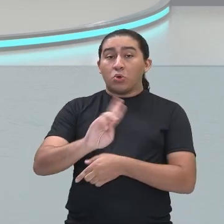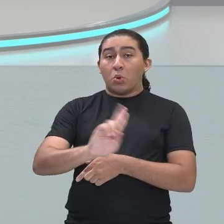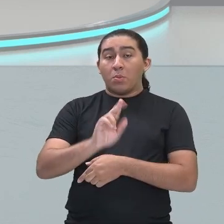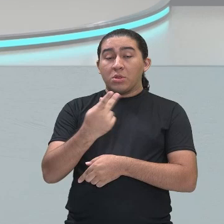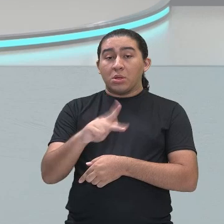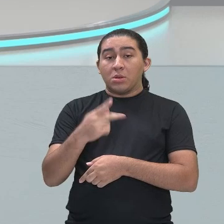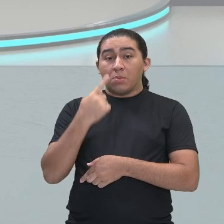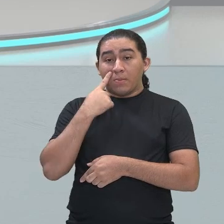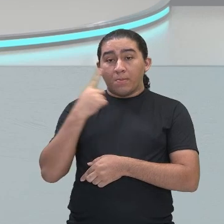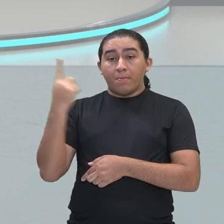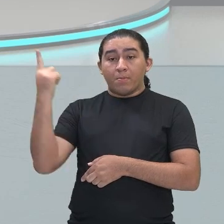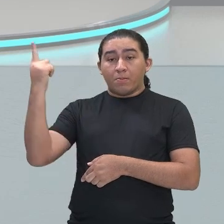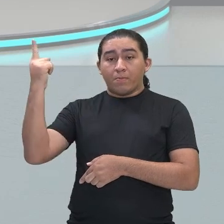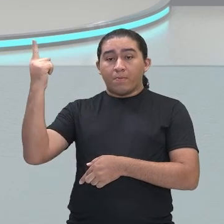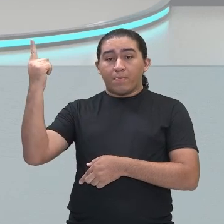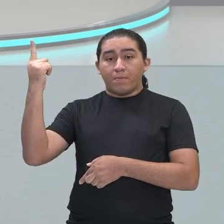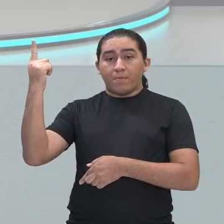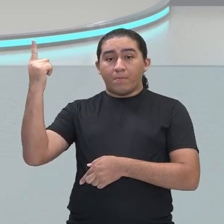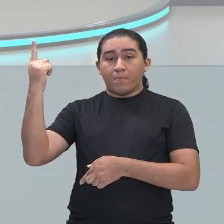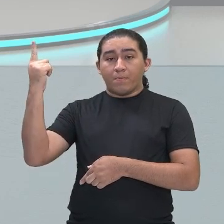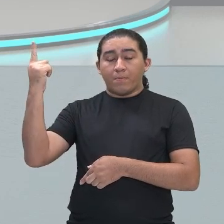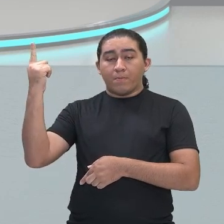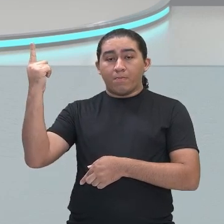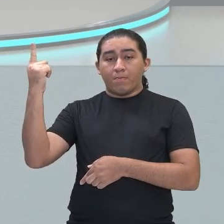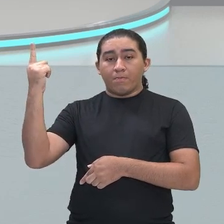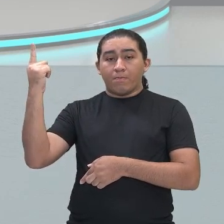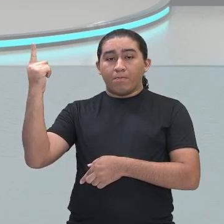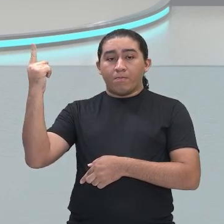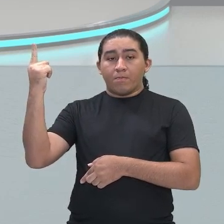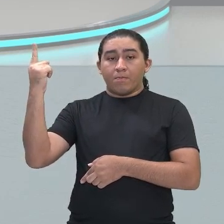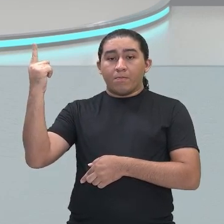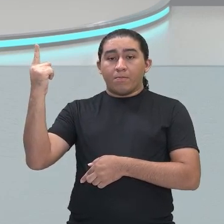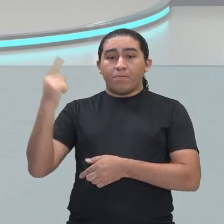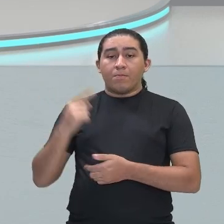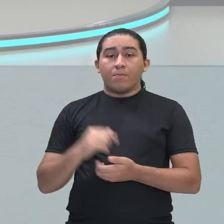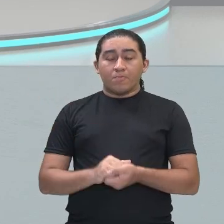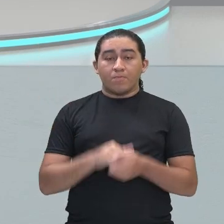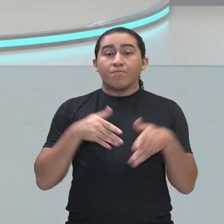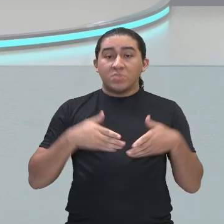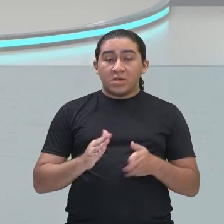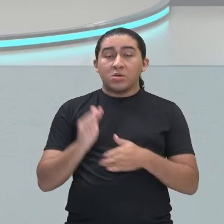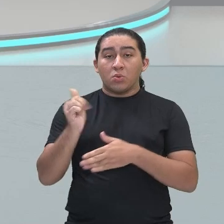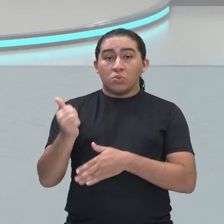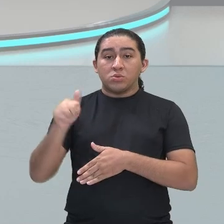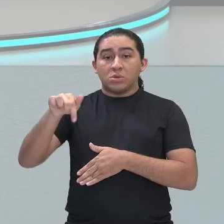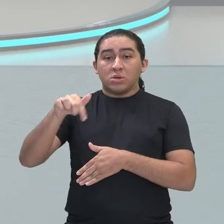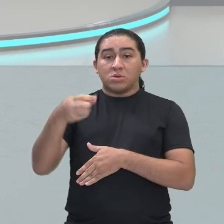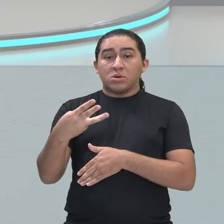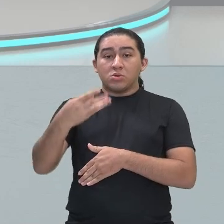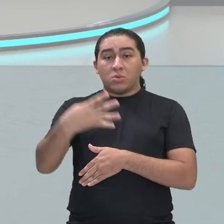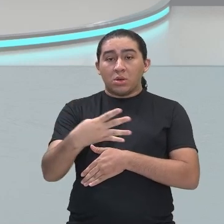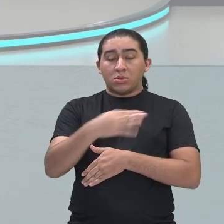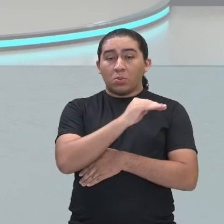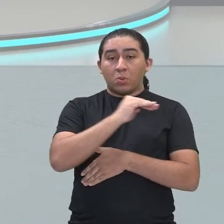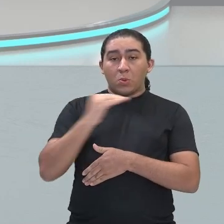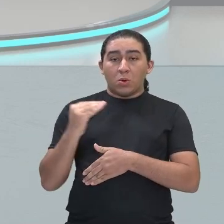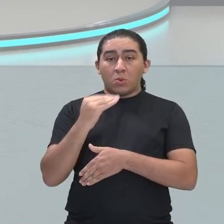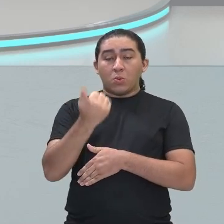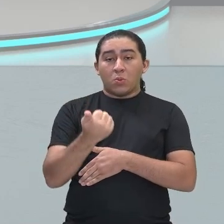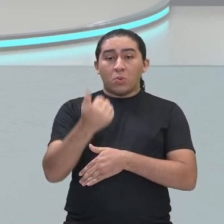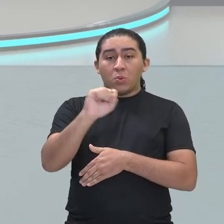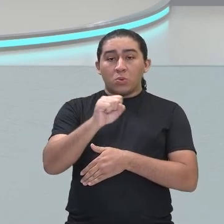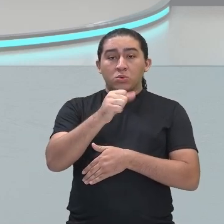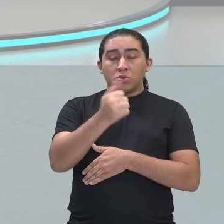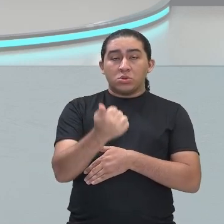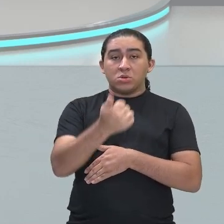Filinto Elísio. Obras Completas. Então, ele nasceu em 1734 e viveu até